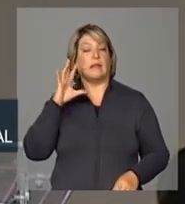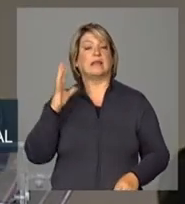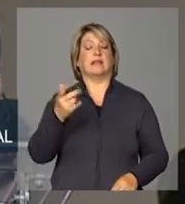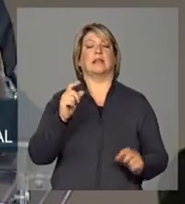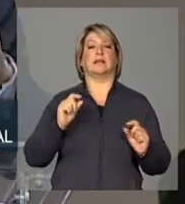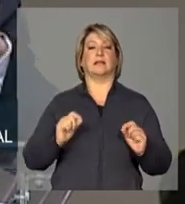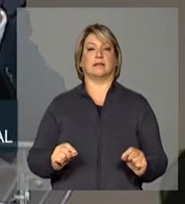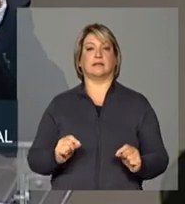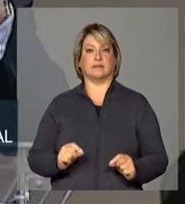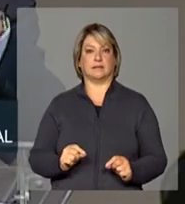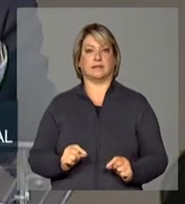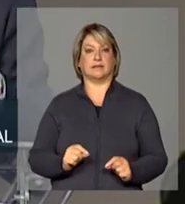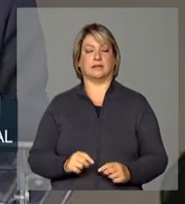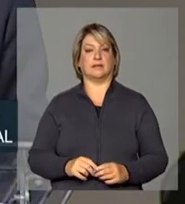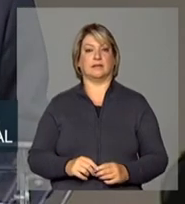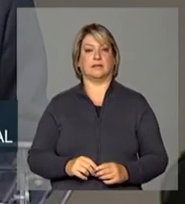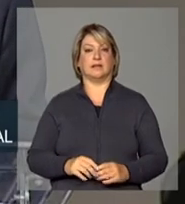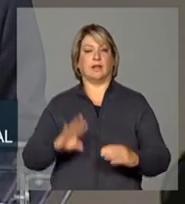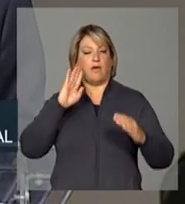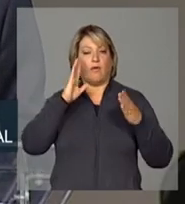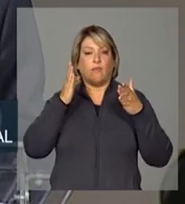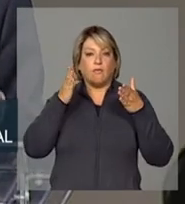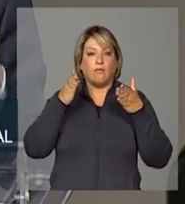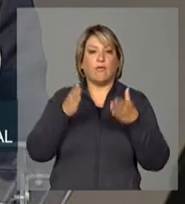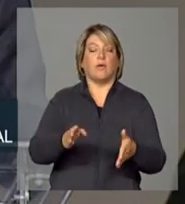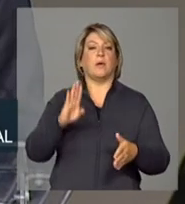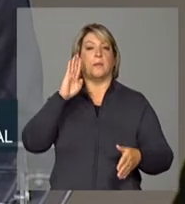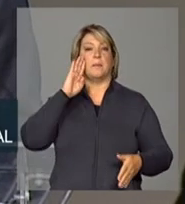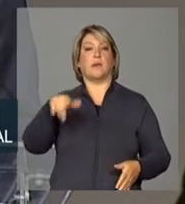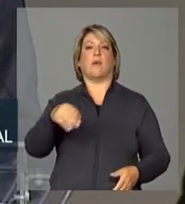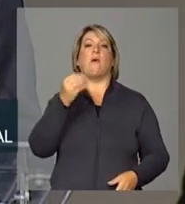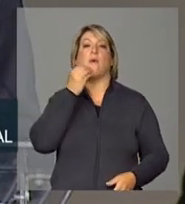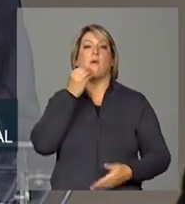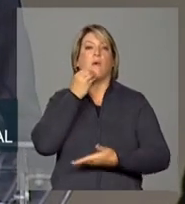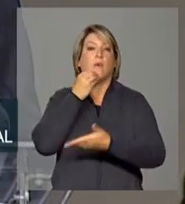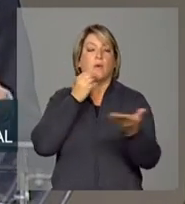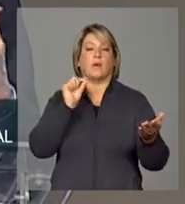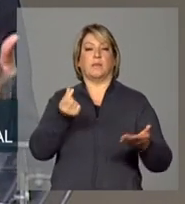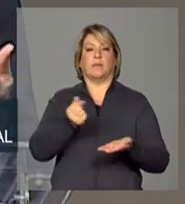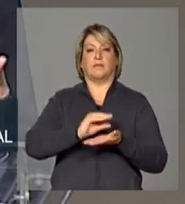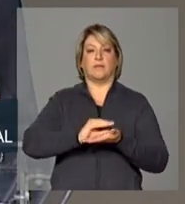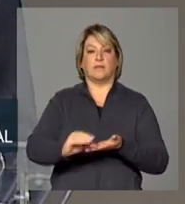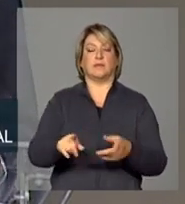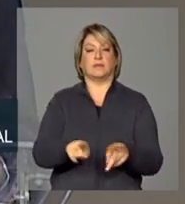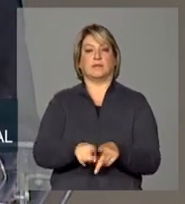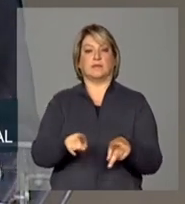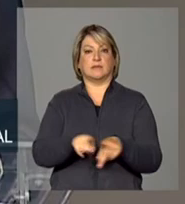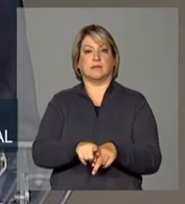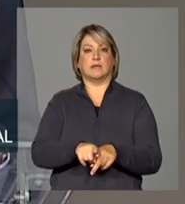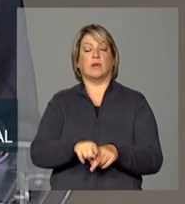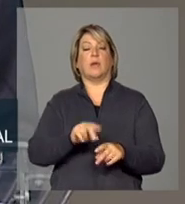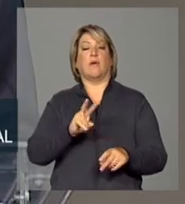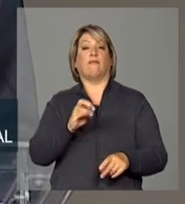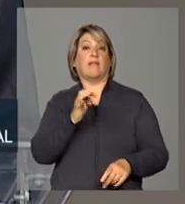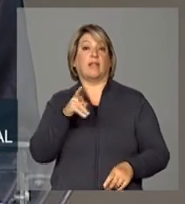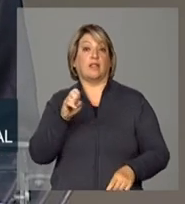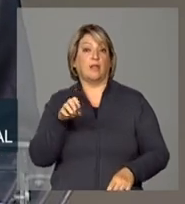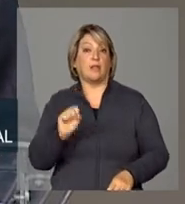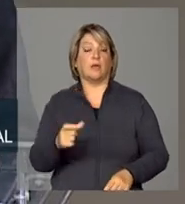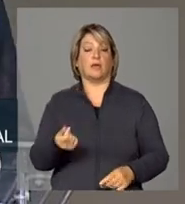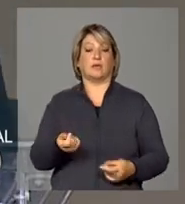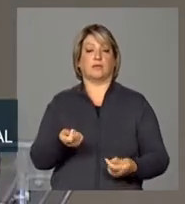enfocar, principalmente, as oportunidades de investimento ou os vetores de investimento que possam